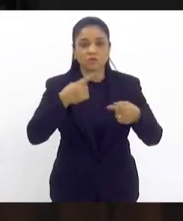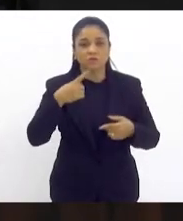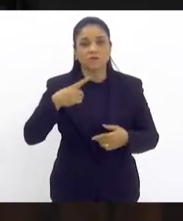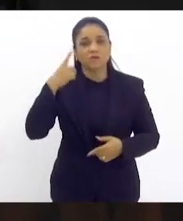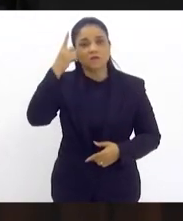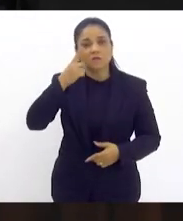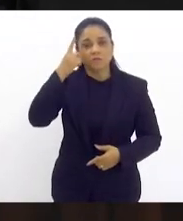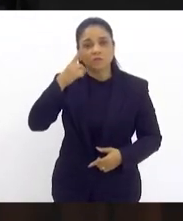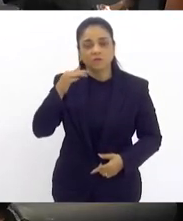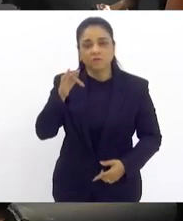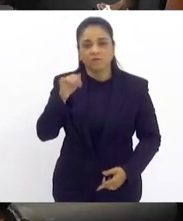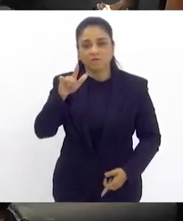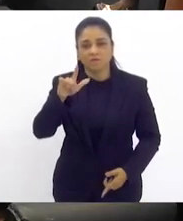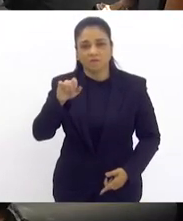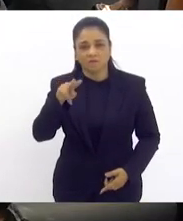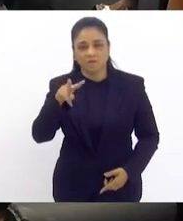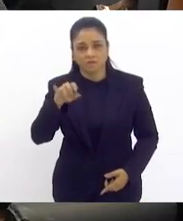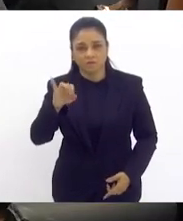Flávio Serafim.